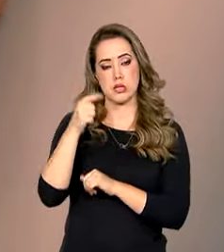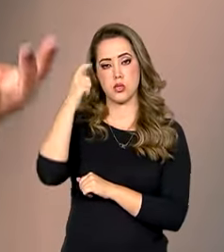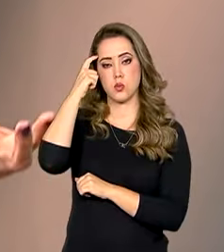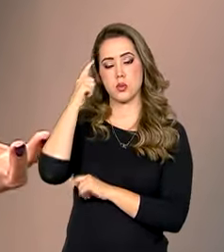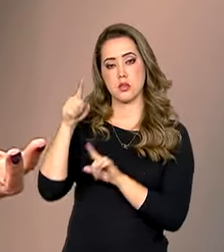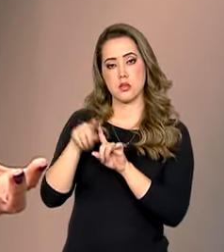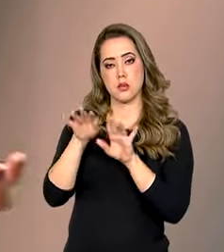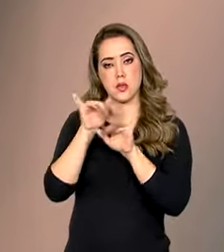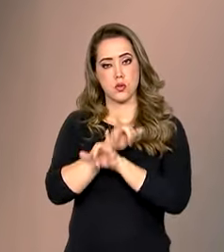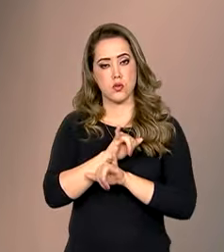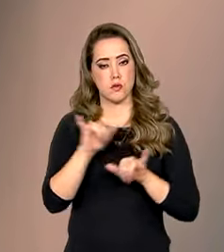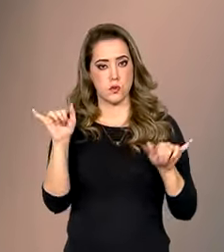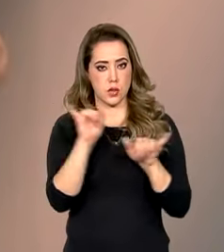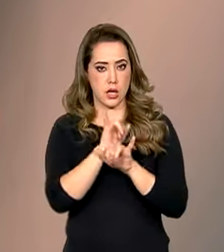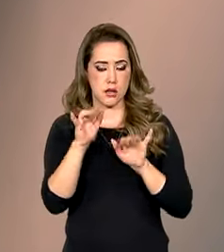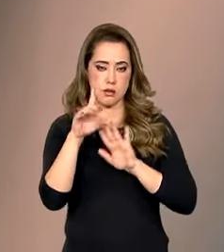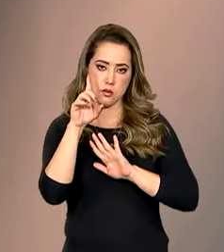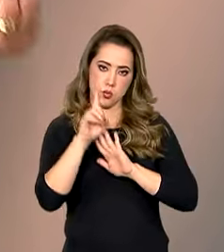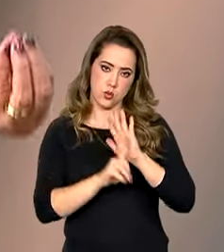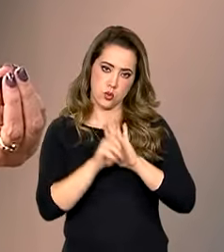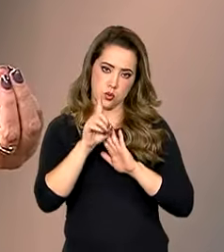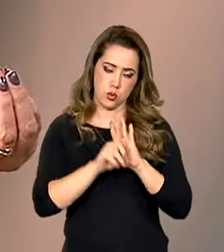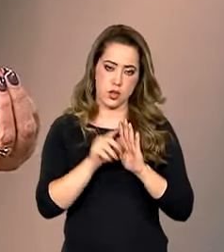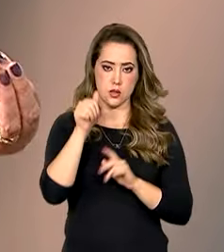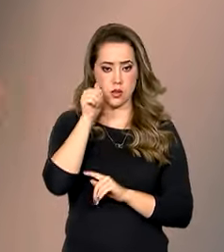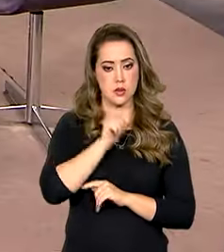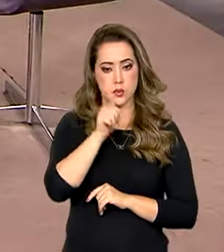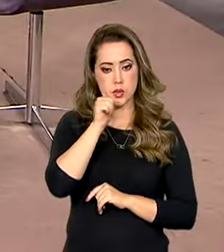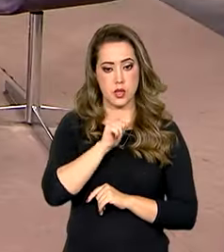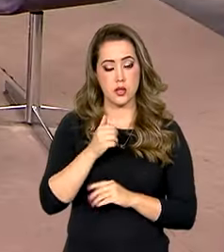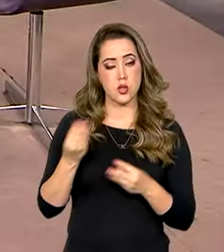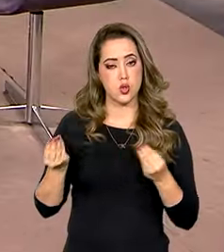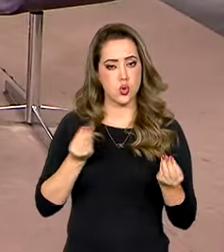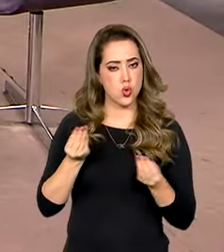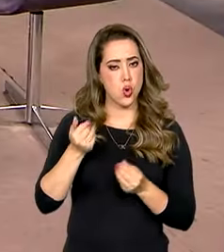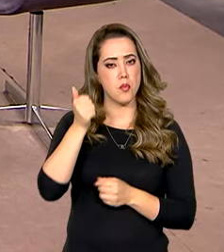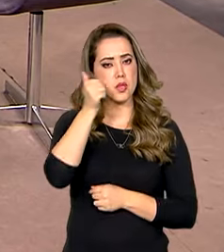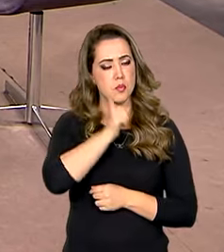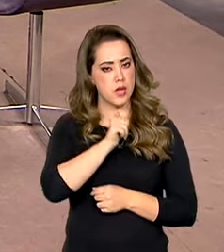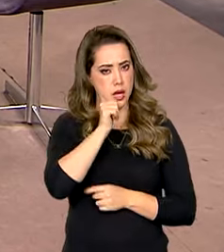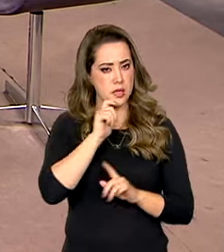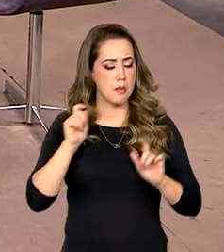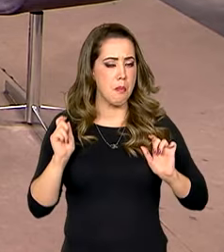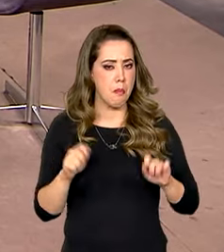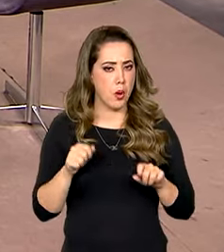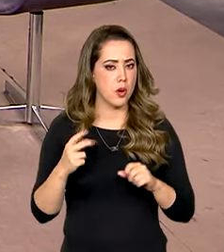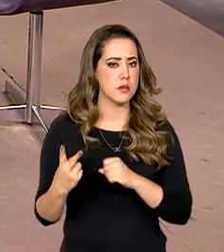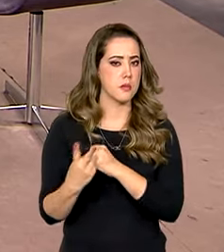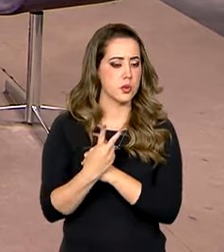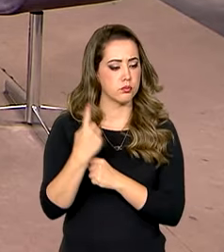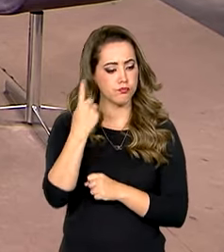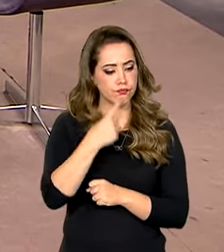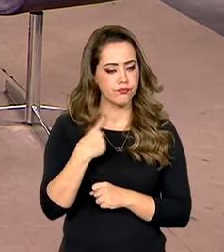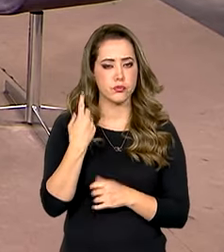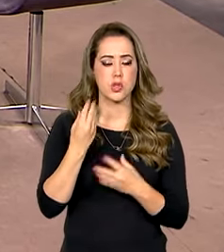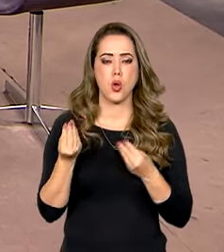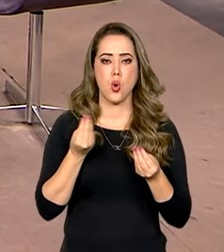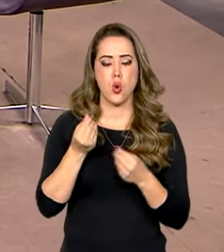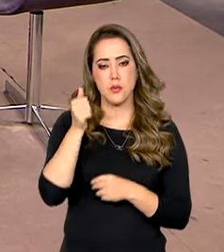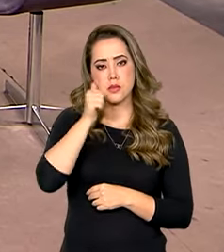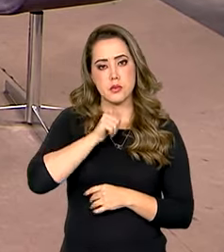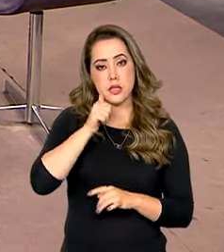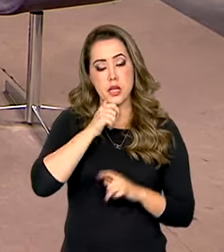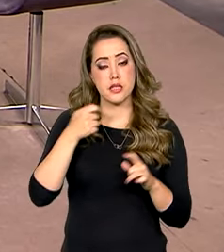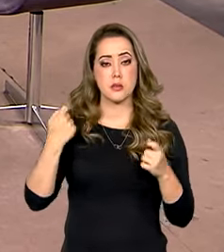pela divulgação dos direitos das mulheres, de como as mulheres podem se defender, de como as mulheres